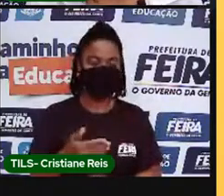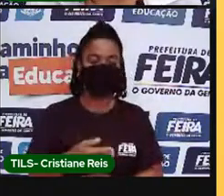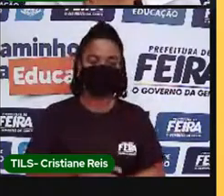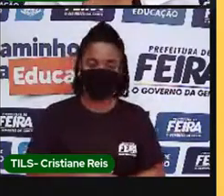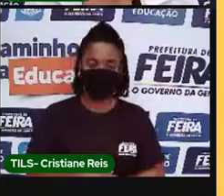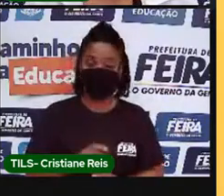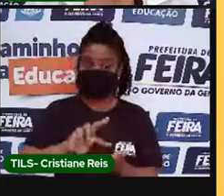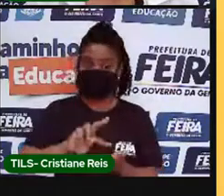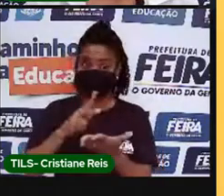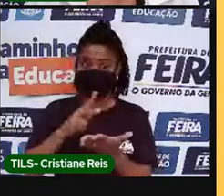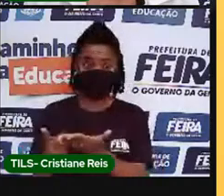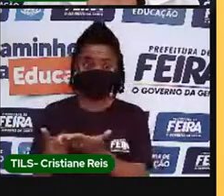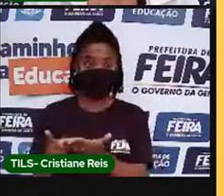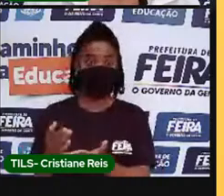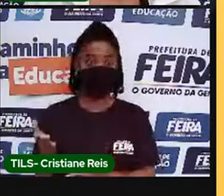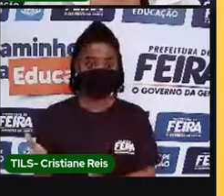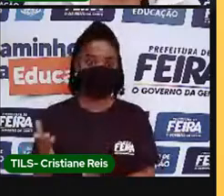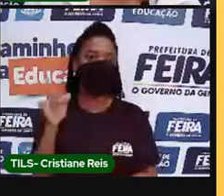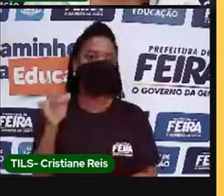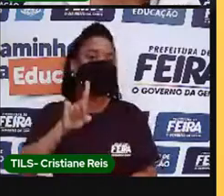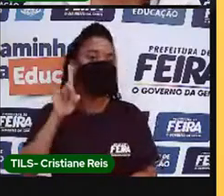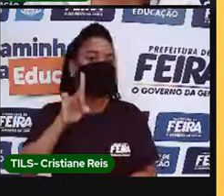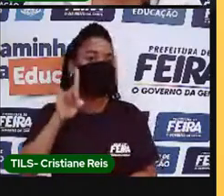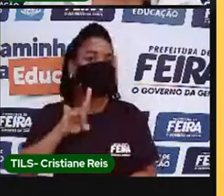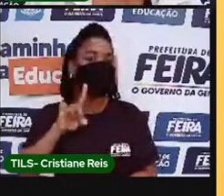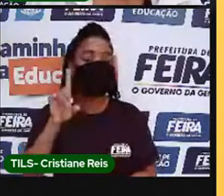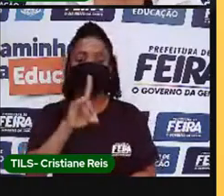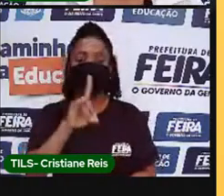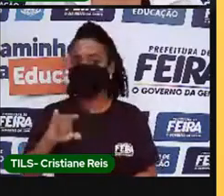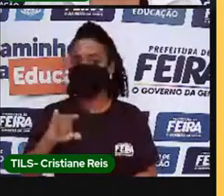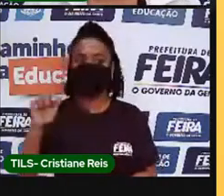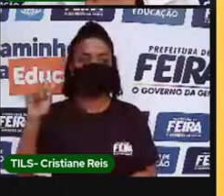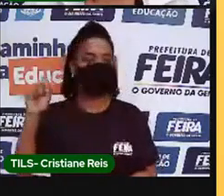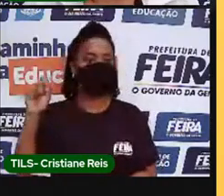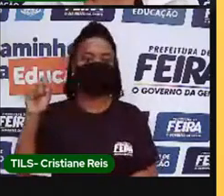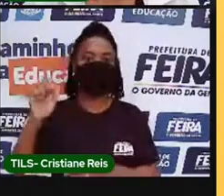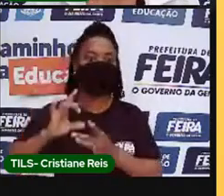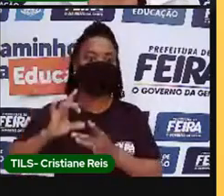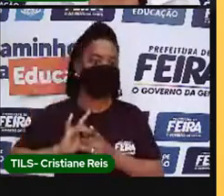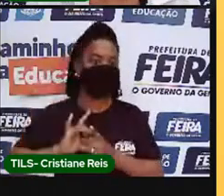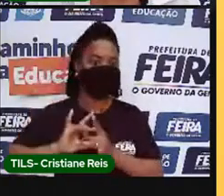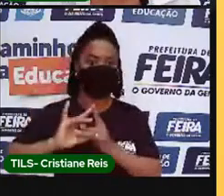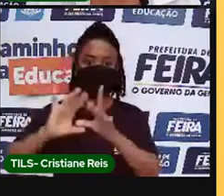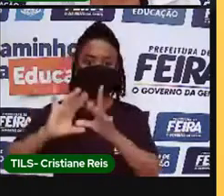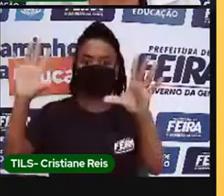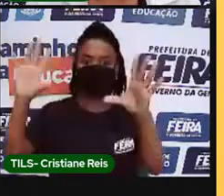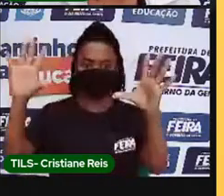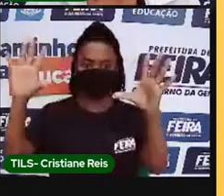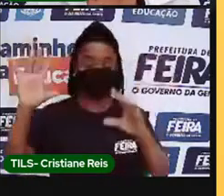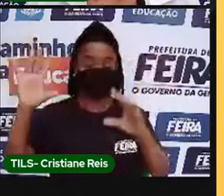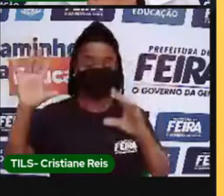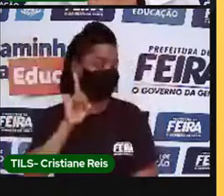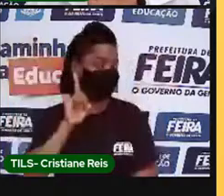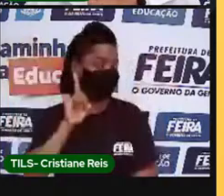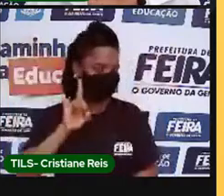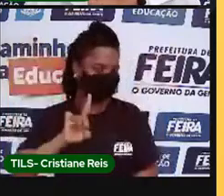América, comemora-se Independence Day, dia da independência dos Estados Unidos.